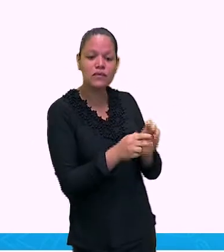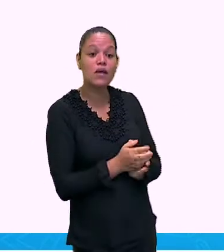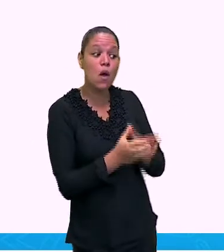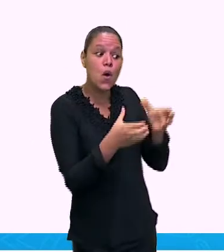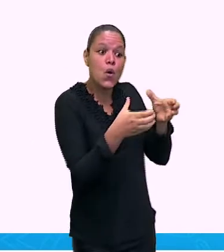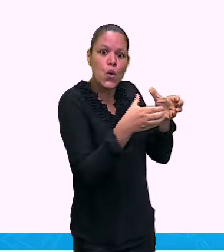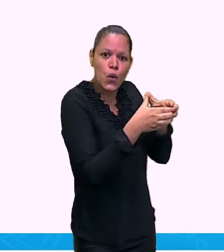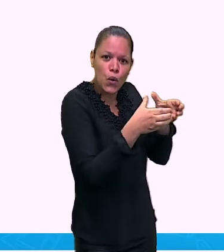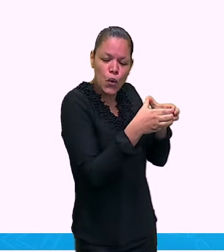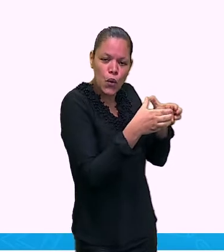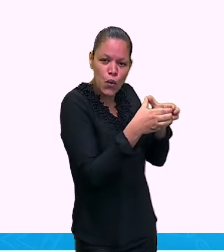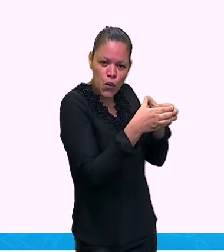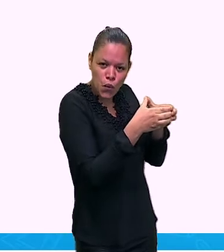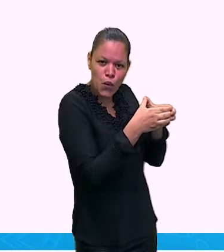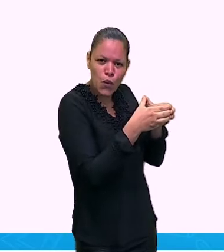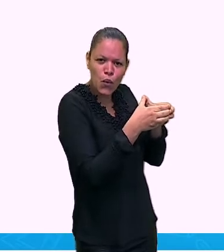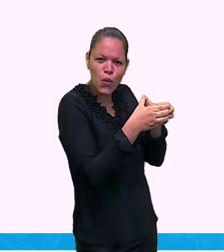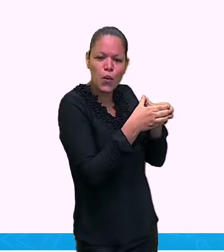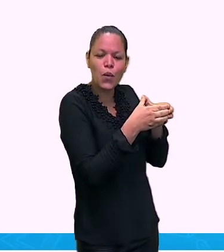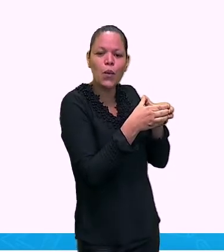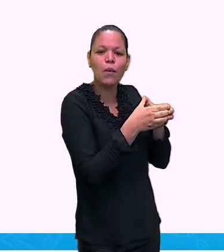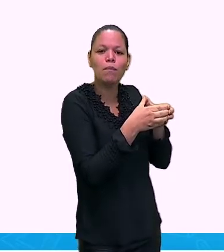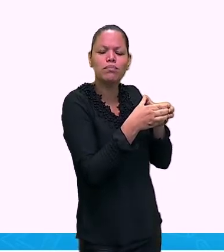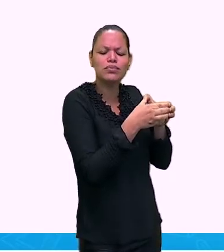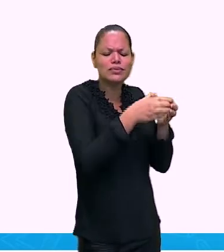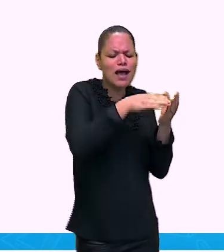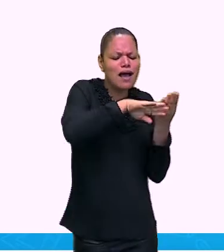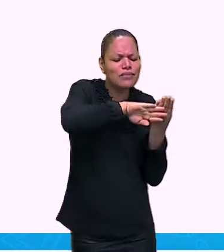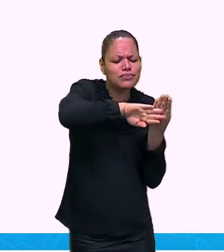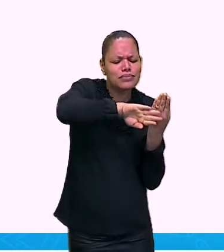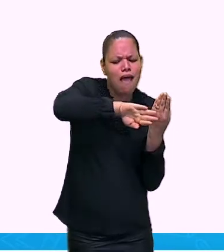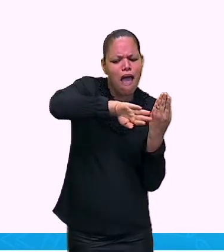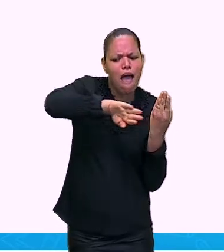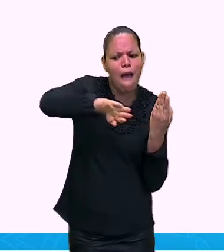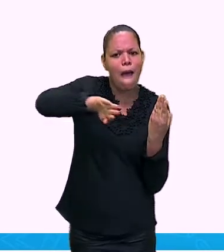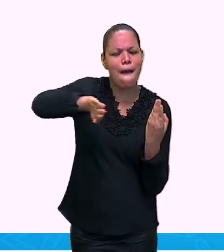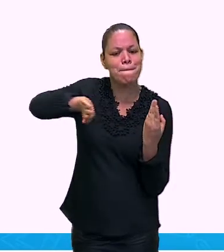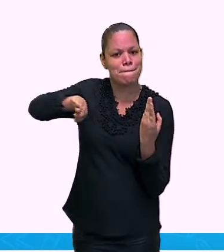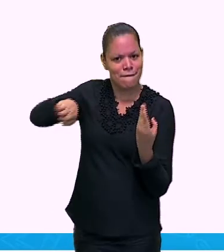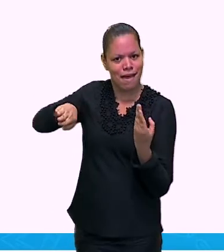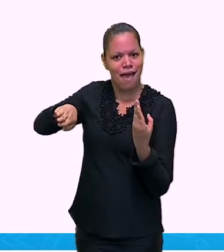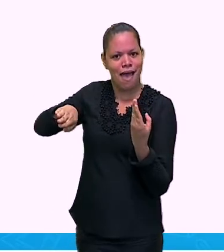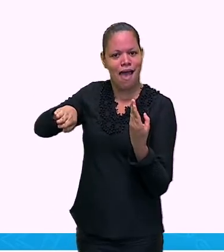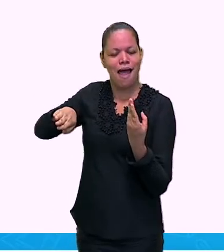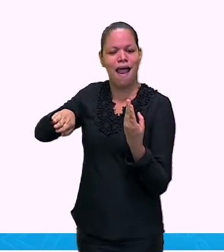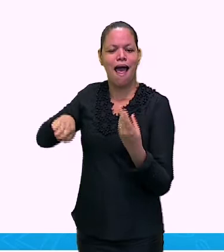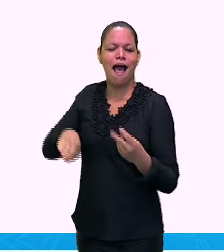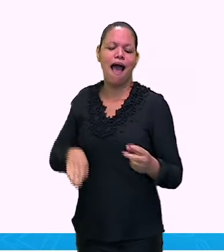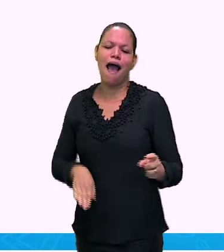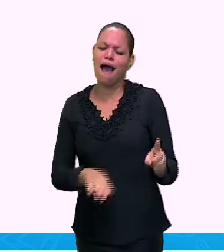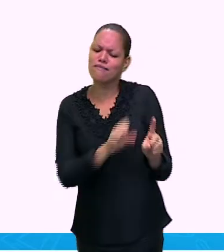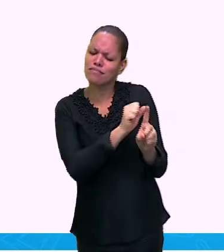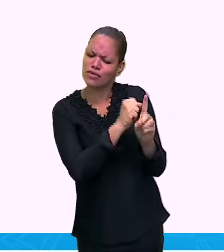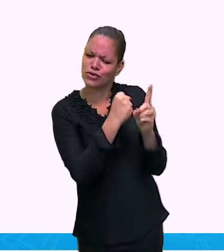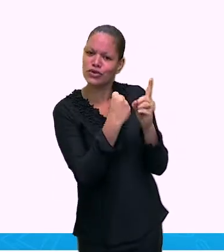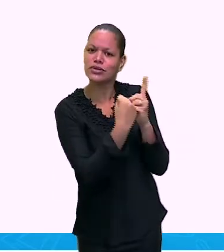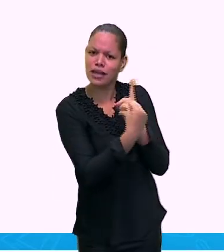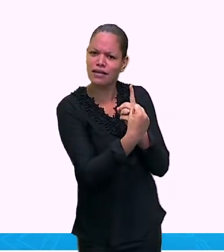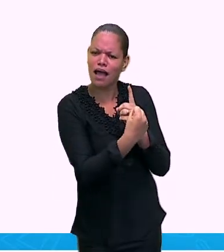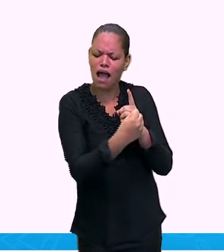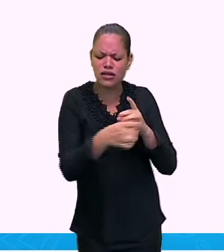da sociedade nacional, possuindo suas próprias formas de organização.